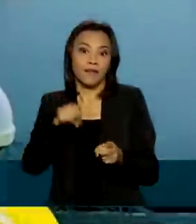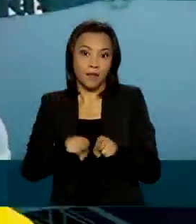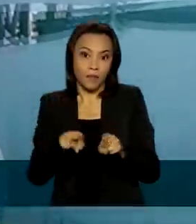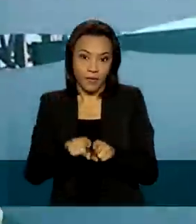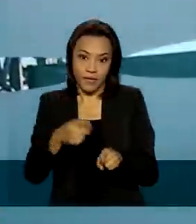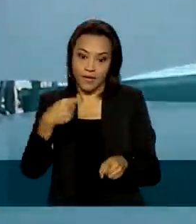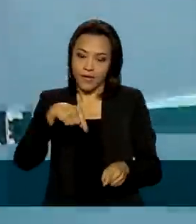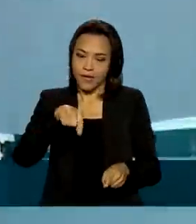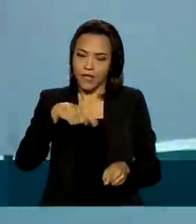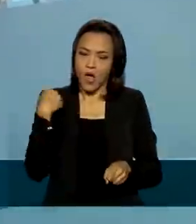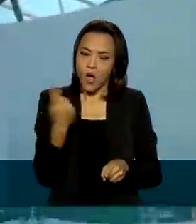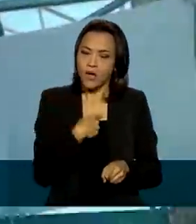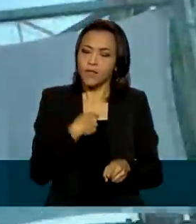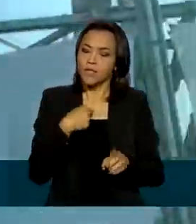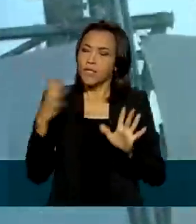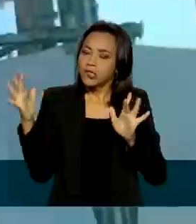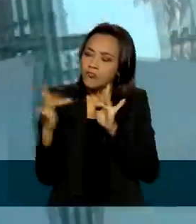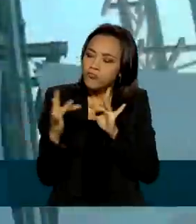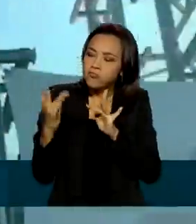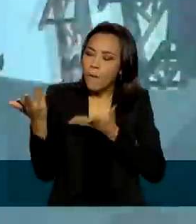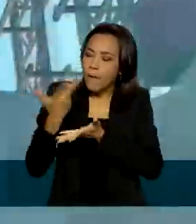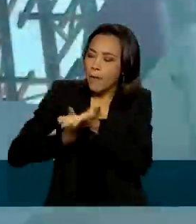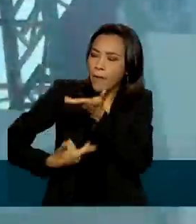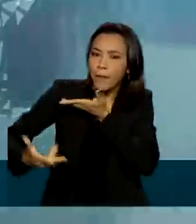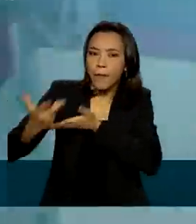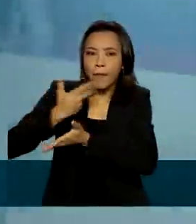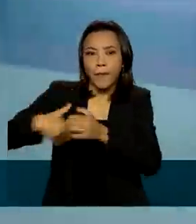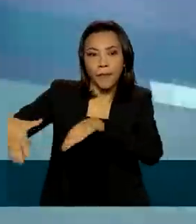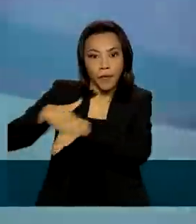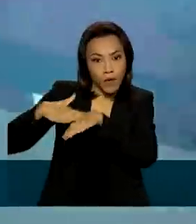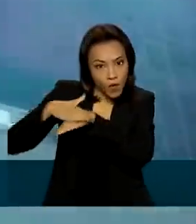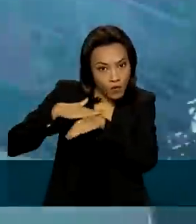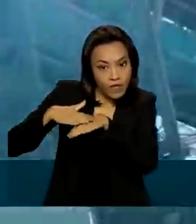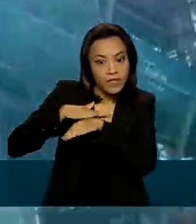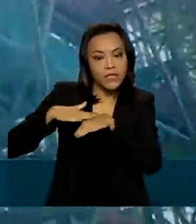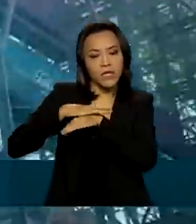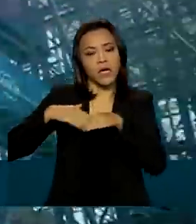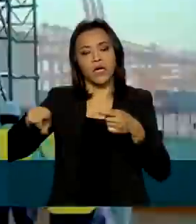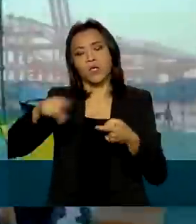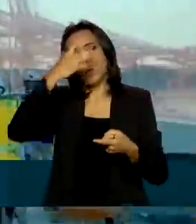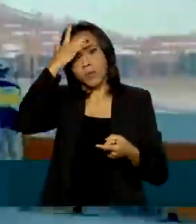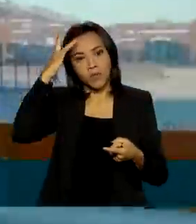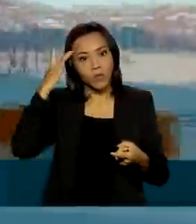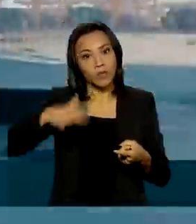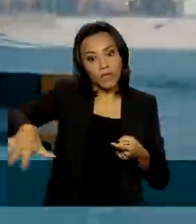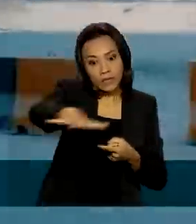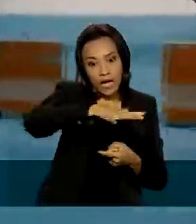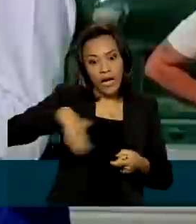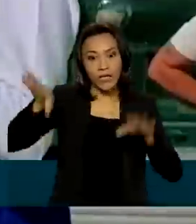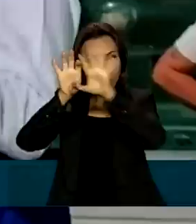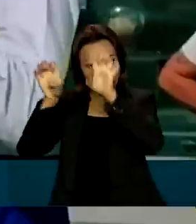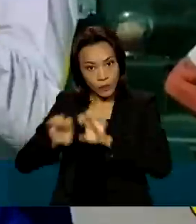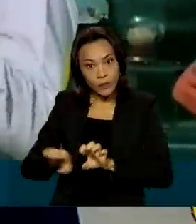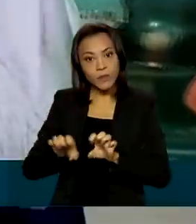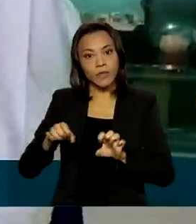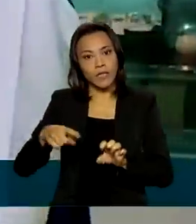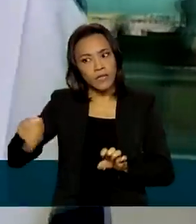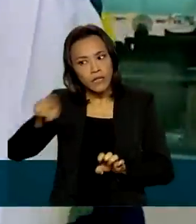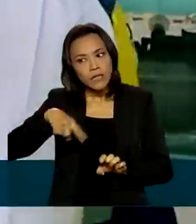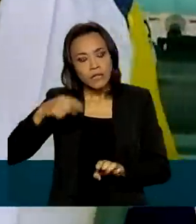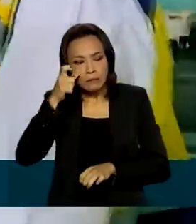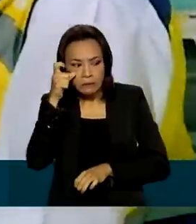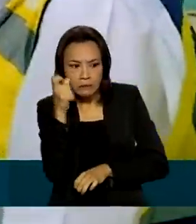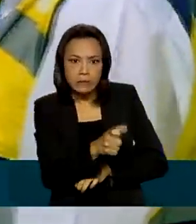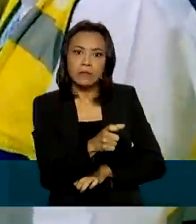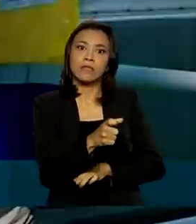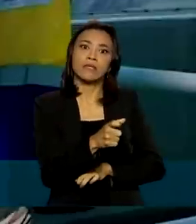oportunidade de conversar com fundos de investimento, fundos soberanos, operadores de infraestrutura e perceber o grande interesse no